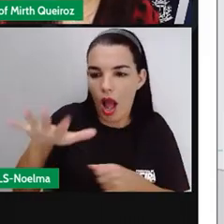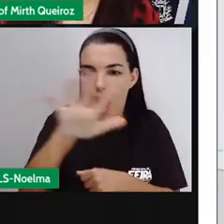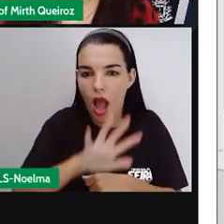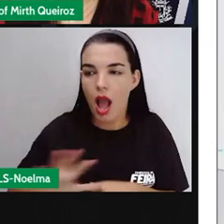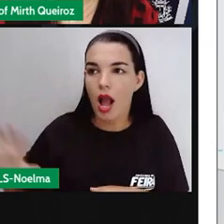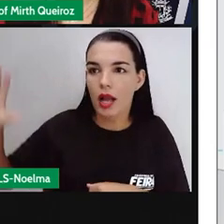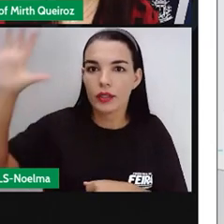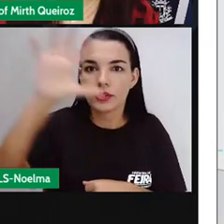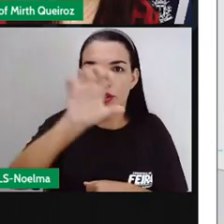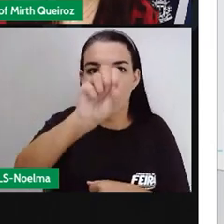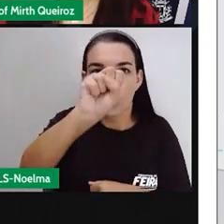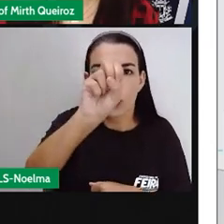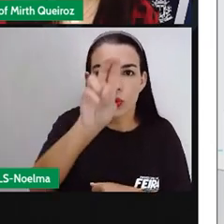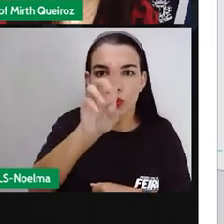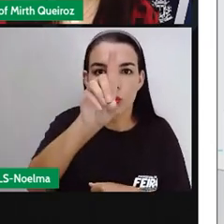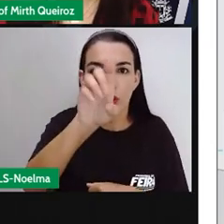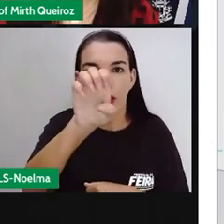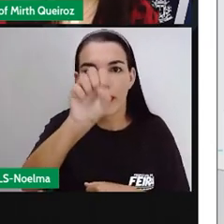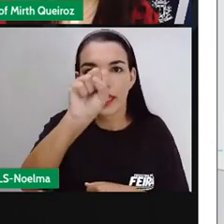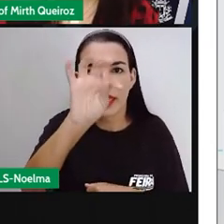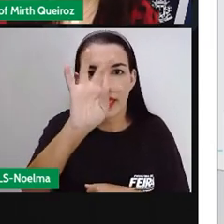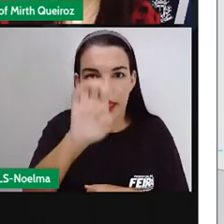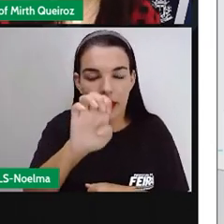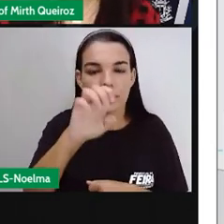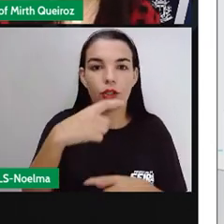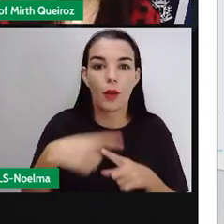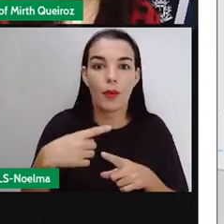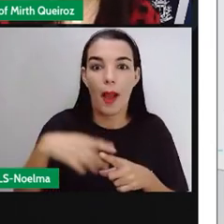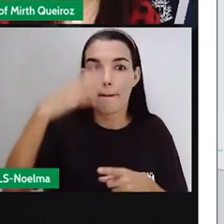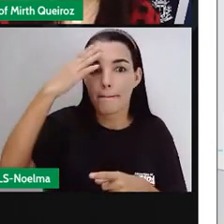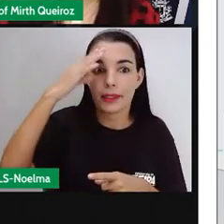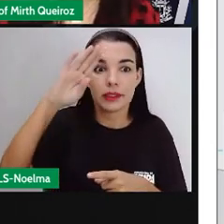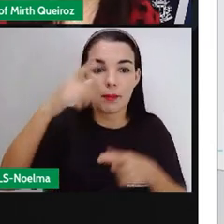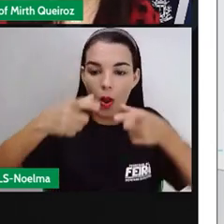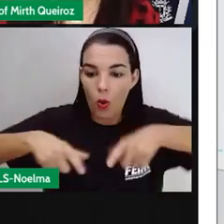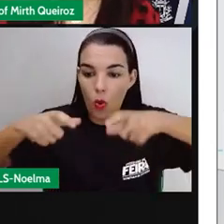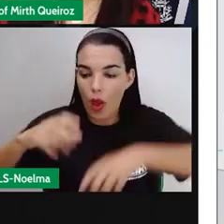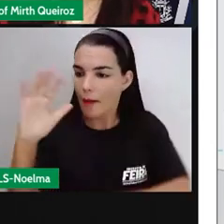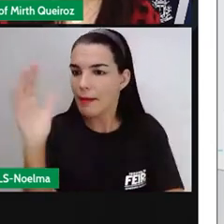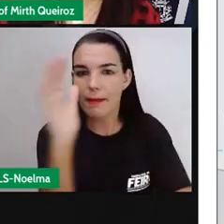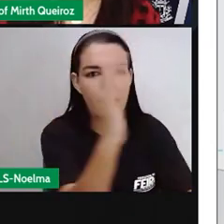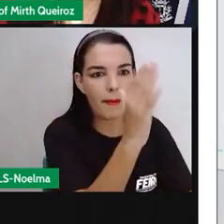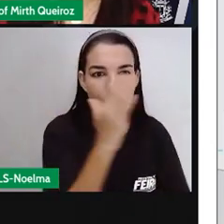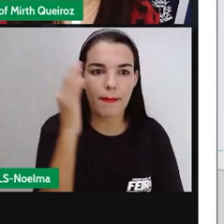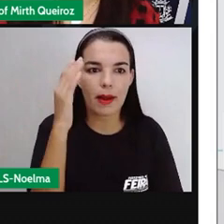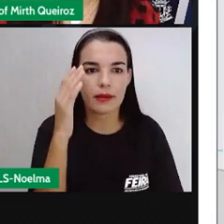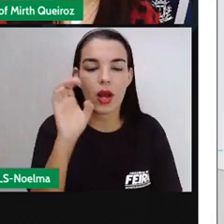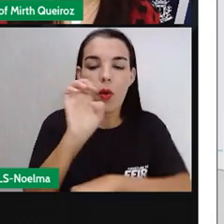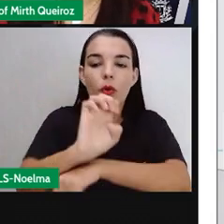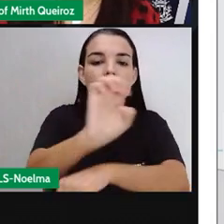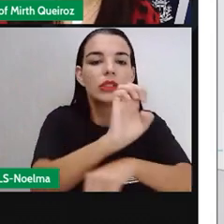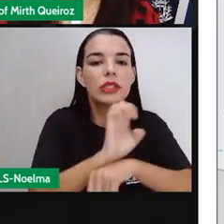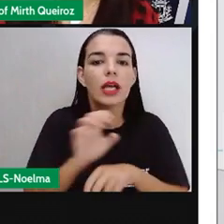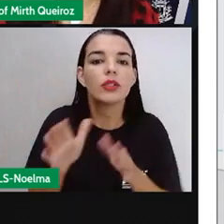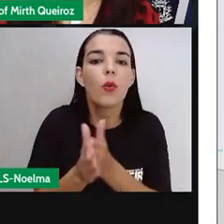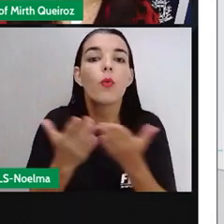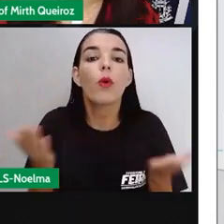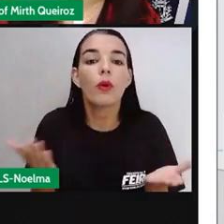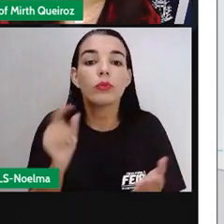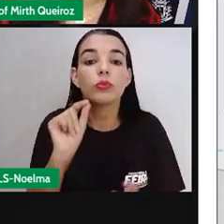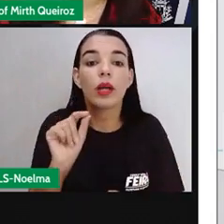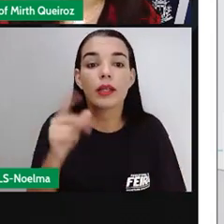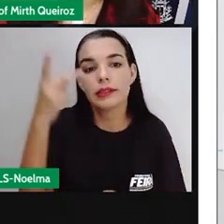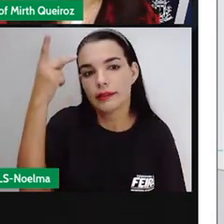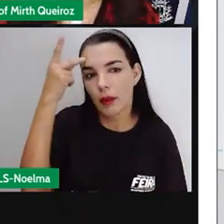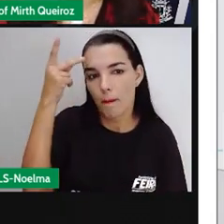local de maior destaque do plantio do cultivo do café. Os estados que mais se destacaram nessa produção foram